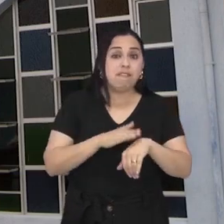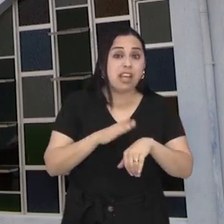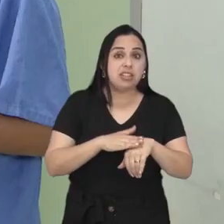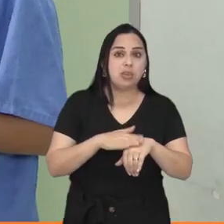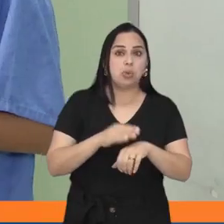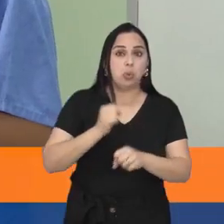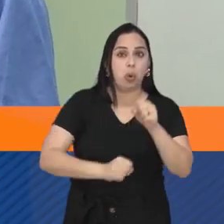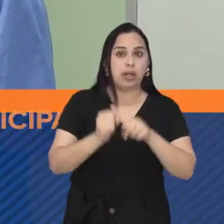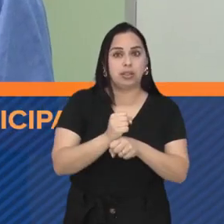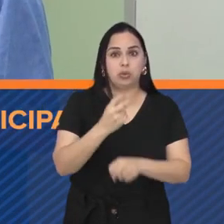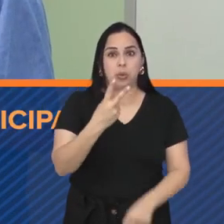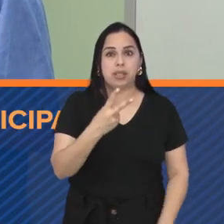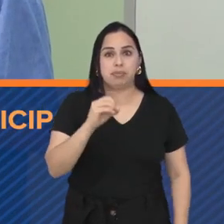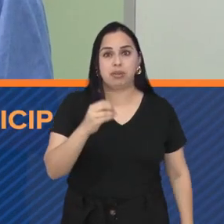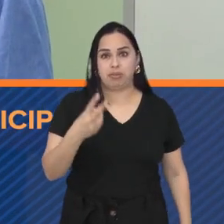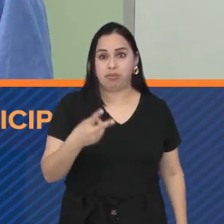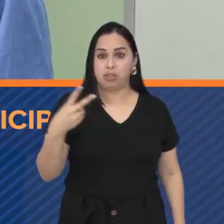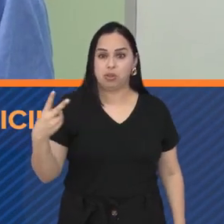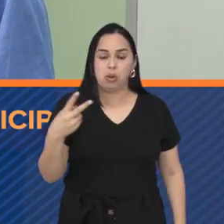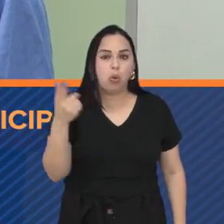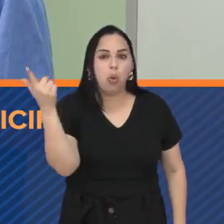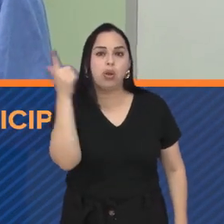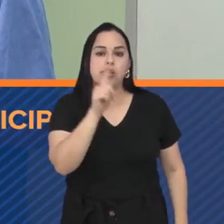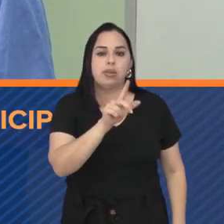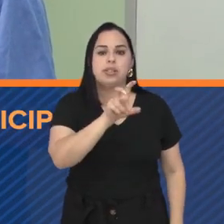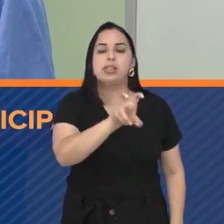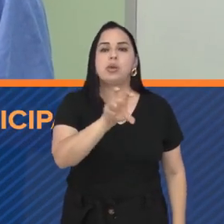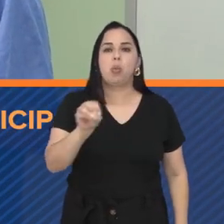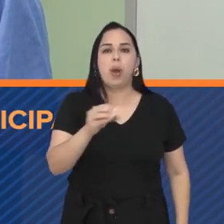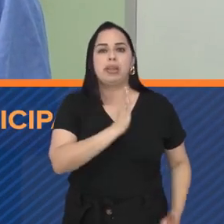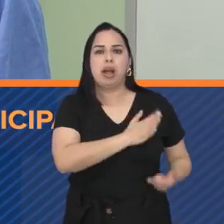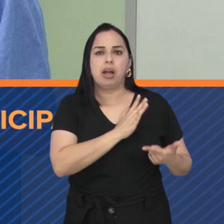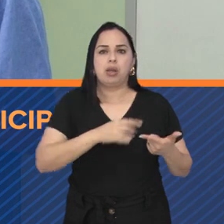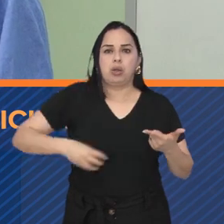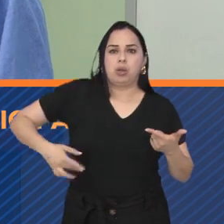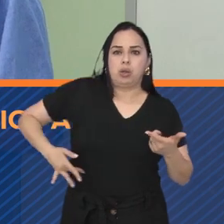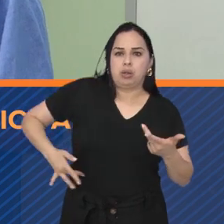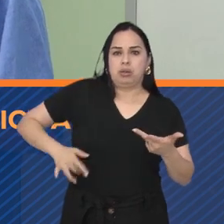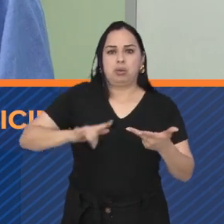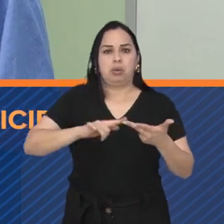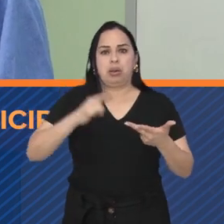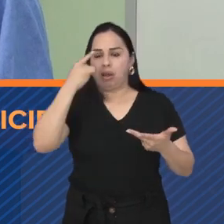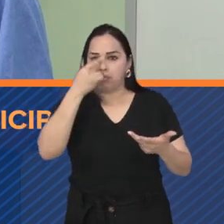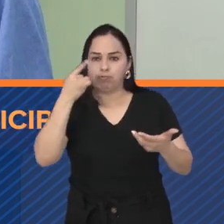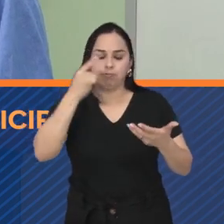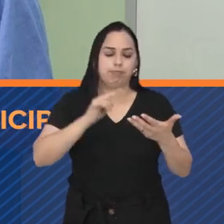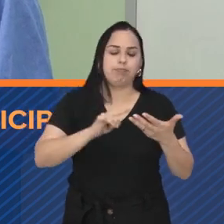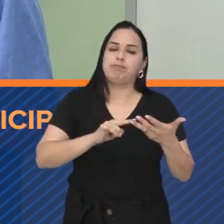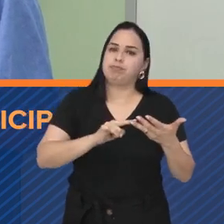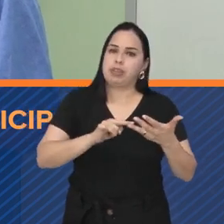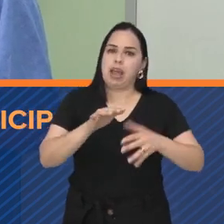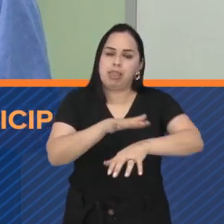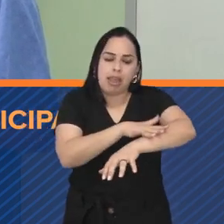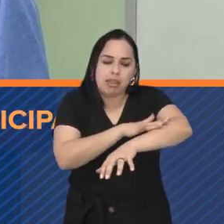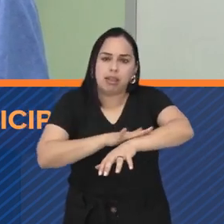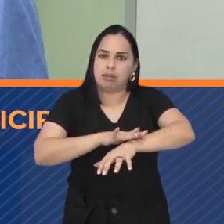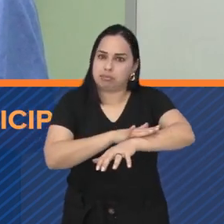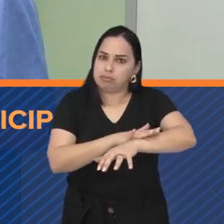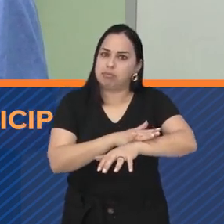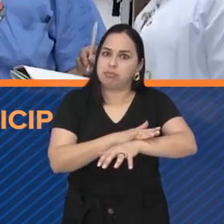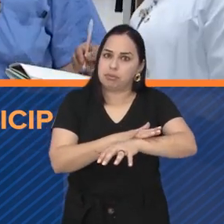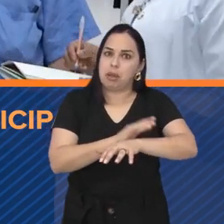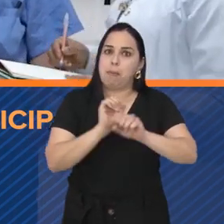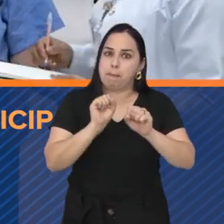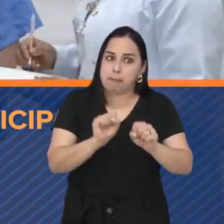Campos fez, em 2022, 50 captações entre coração, rins, córneas, fígado e